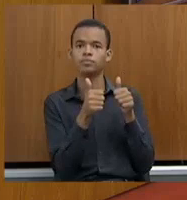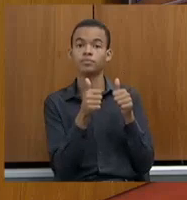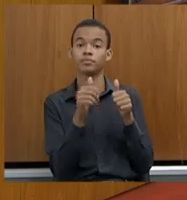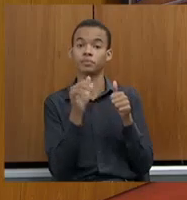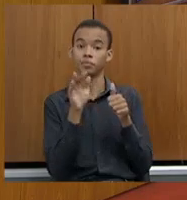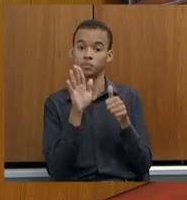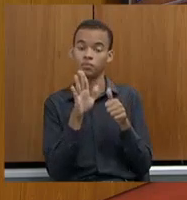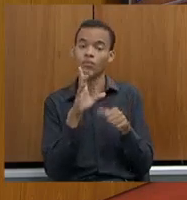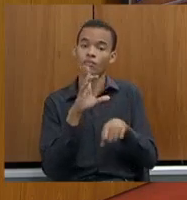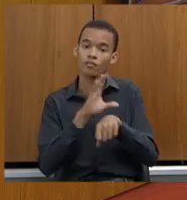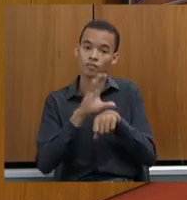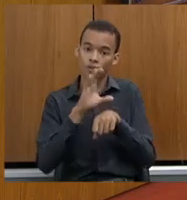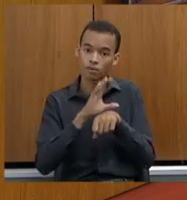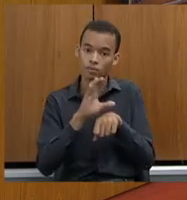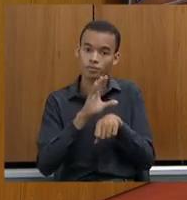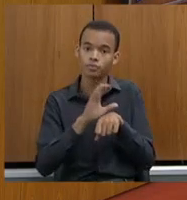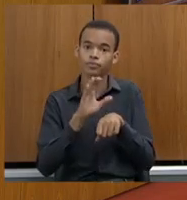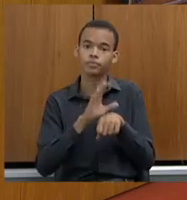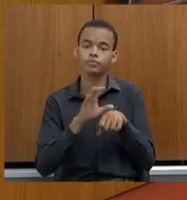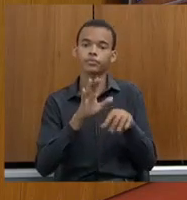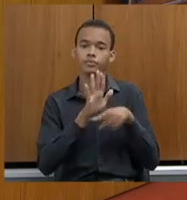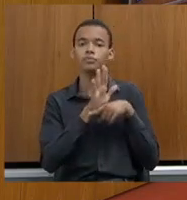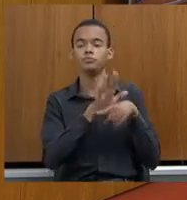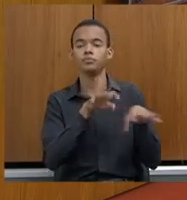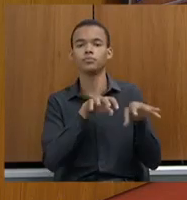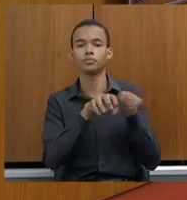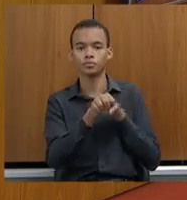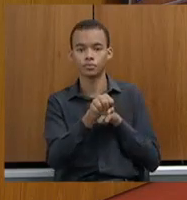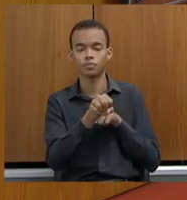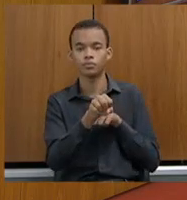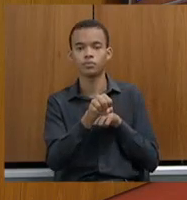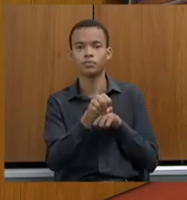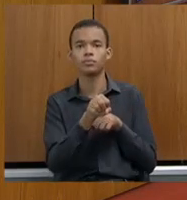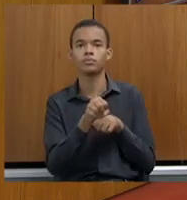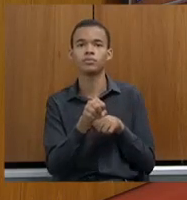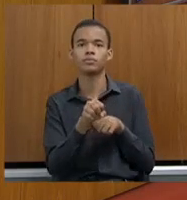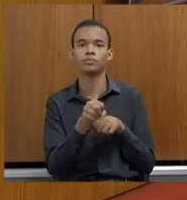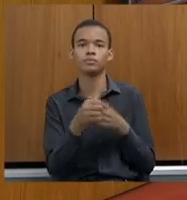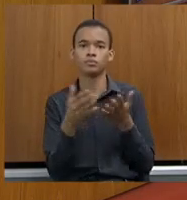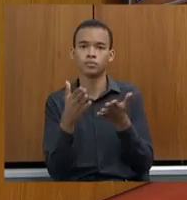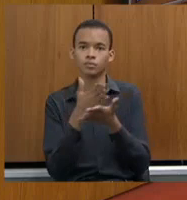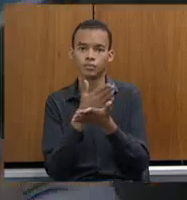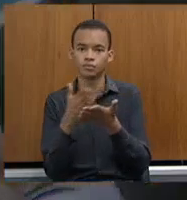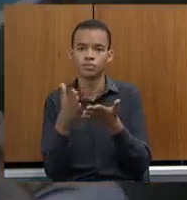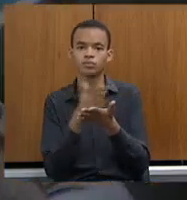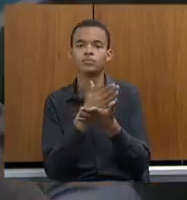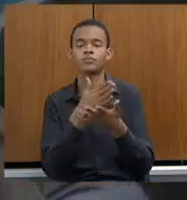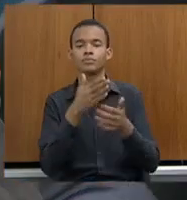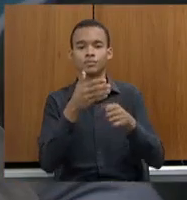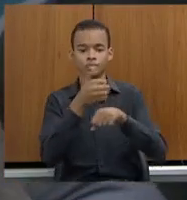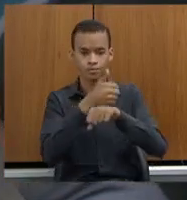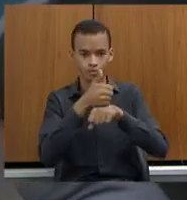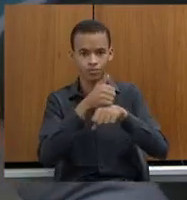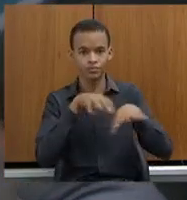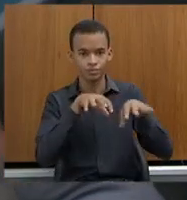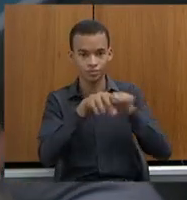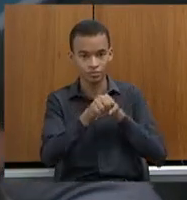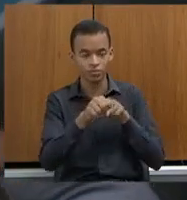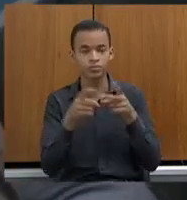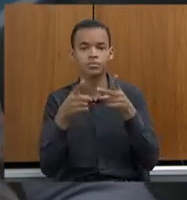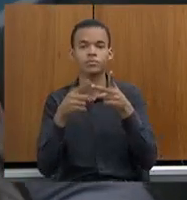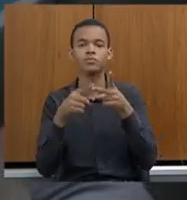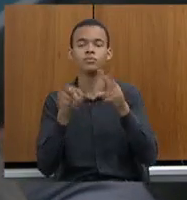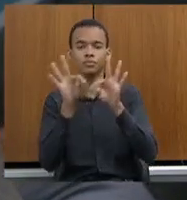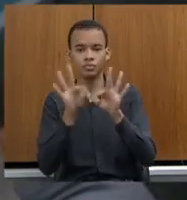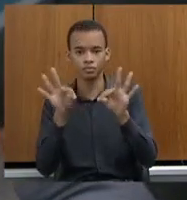capacitação, e aqui dito pelo próprio doutor Joaquim, o emprego, a capacitação do servidor, a tecnologia, a disposição,